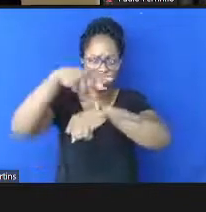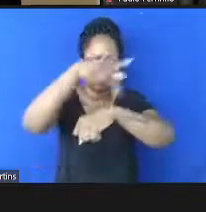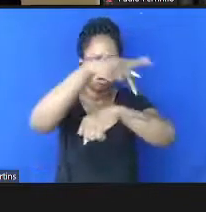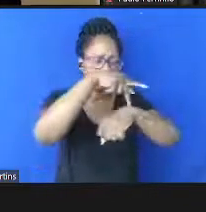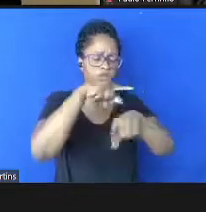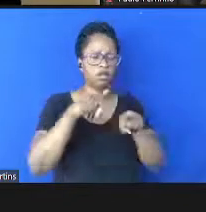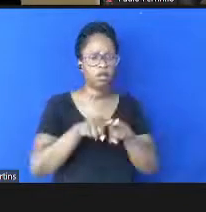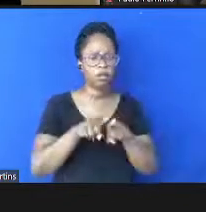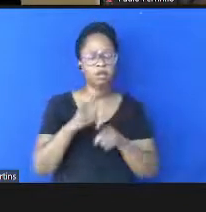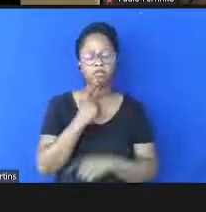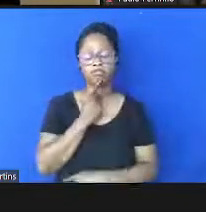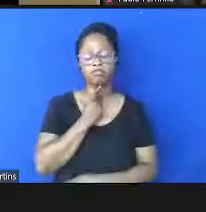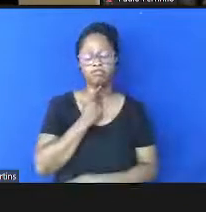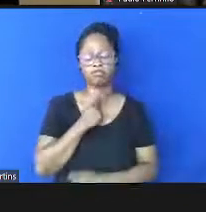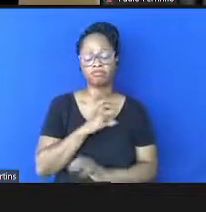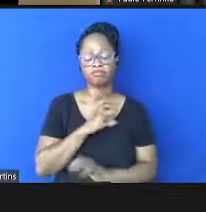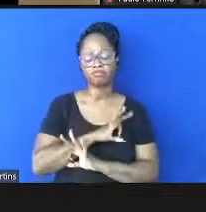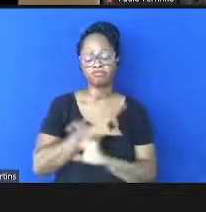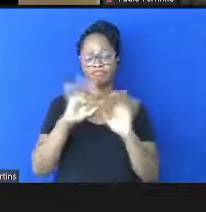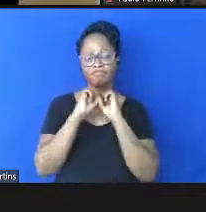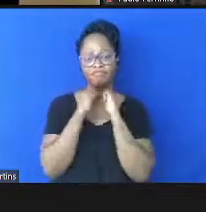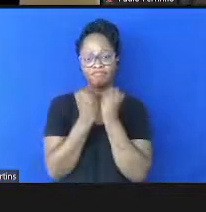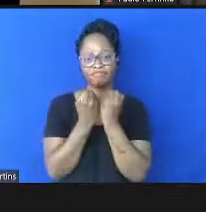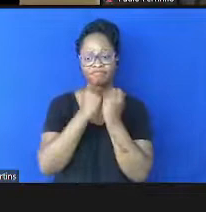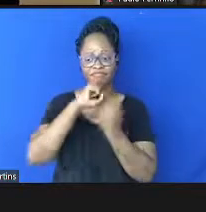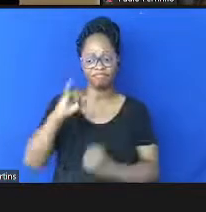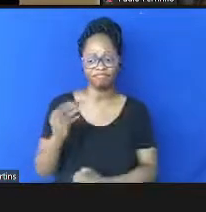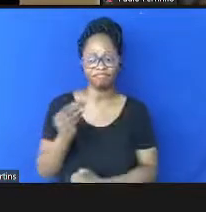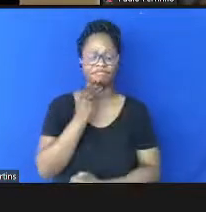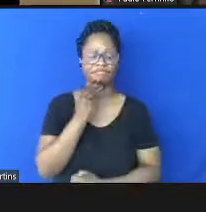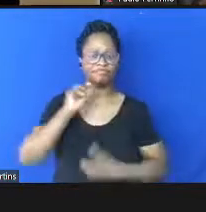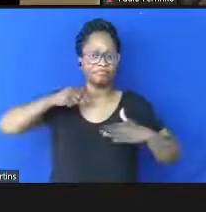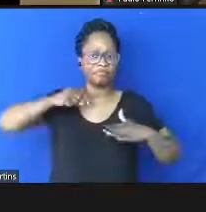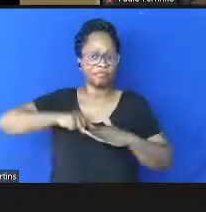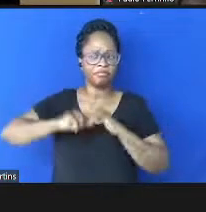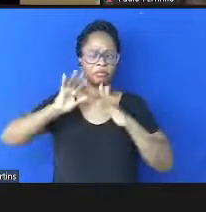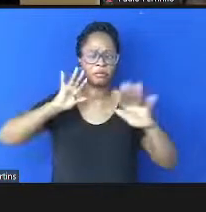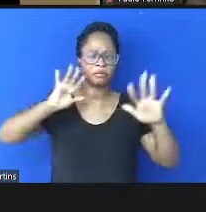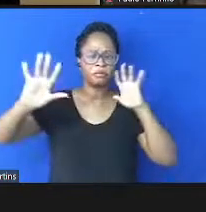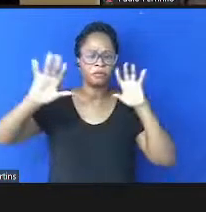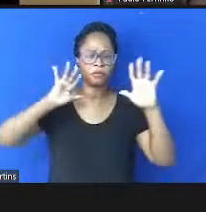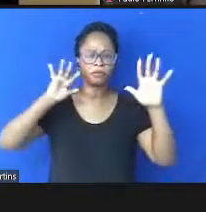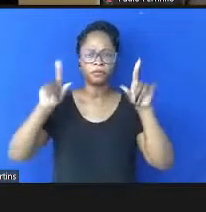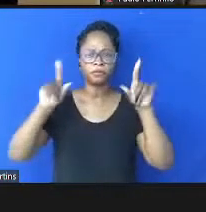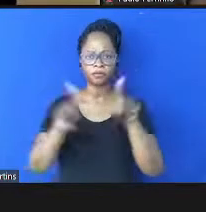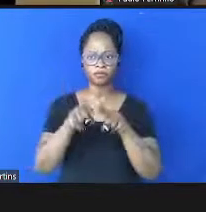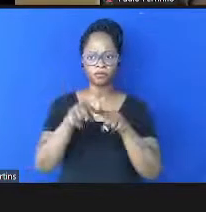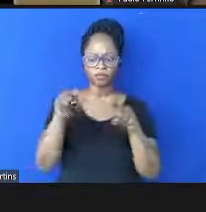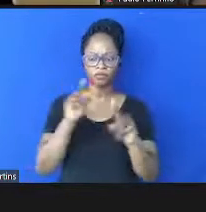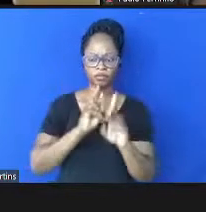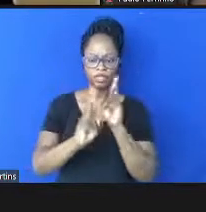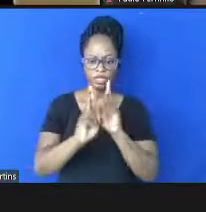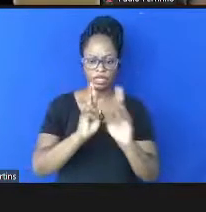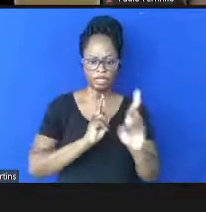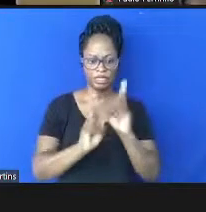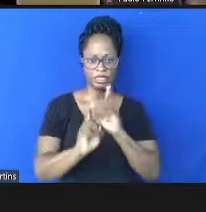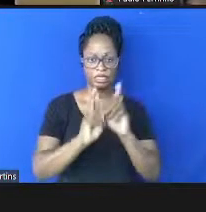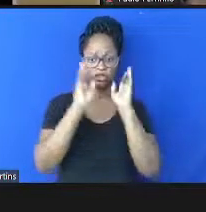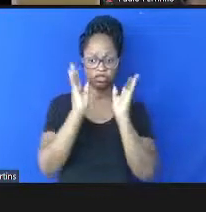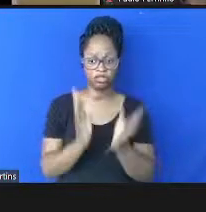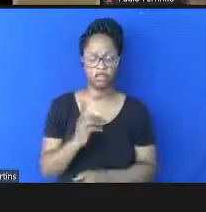Desejo um excelente seminário, que seja uma oportunidade de aprofundar essas reflexões e essas relações já tão